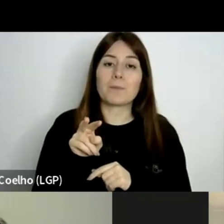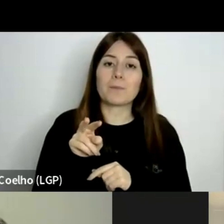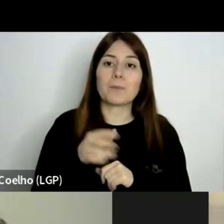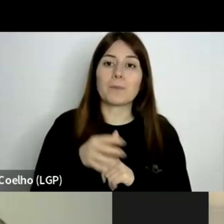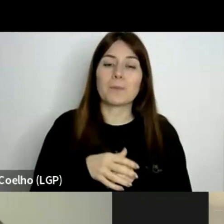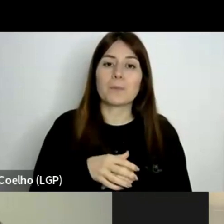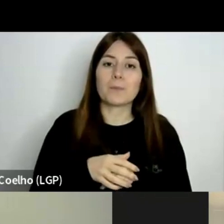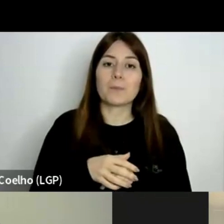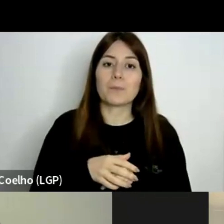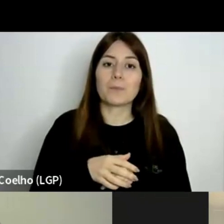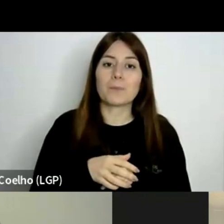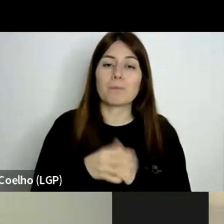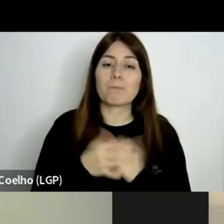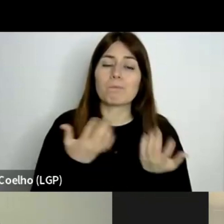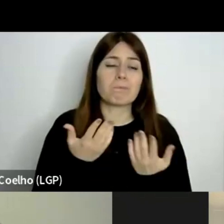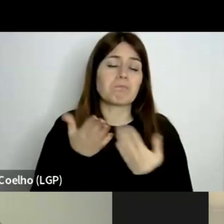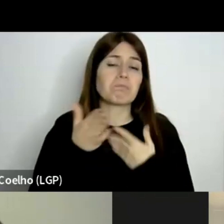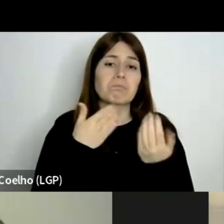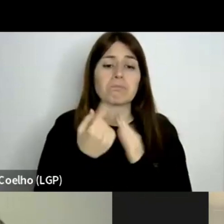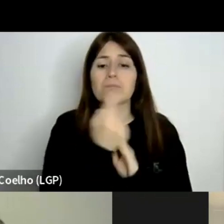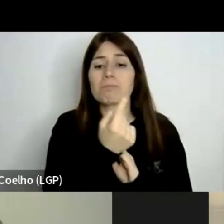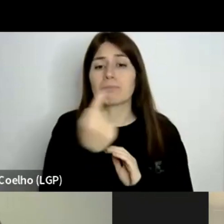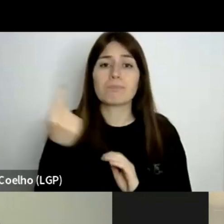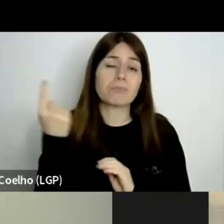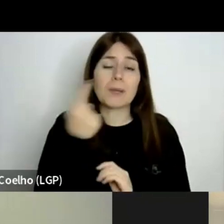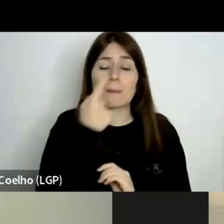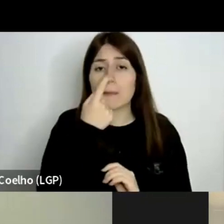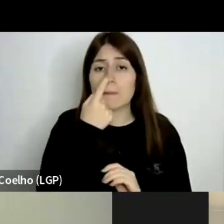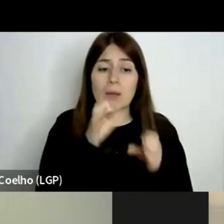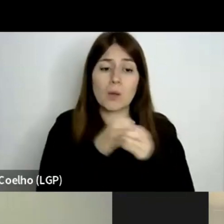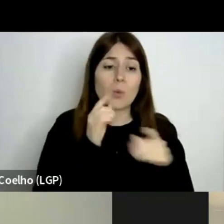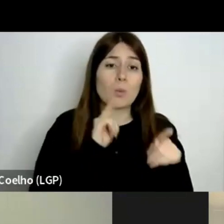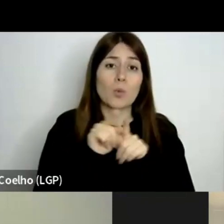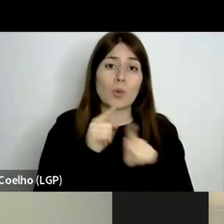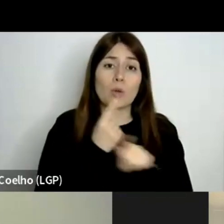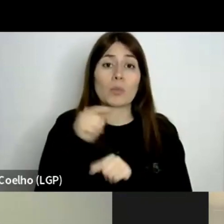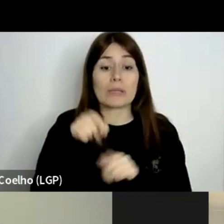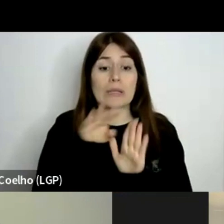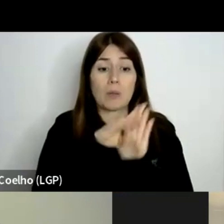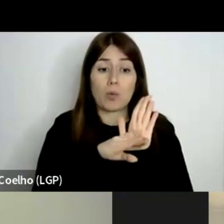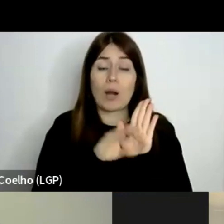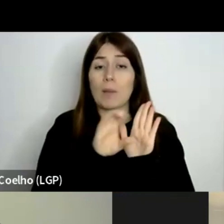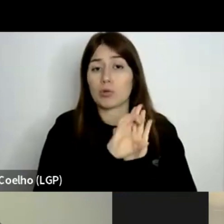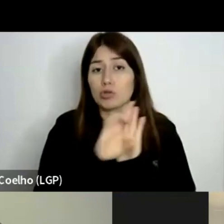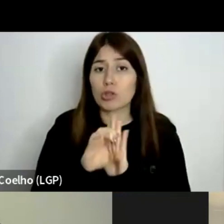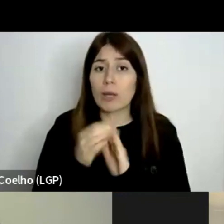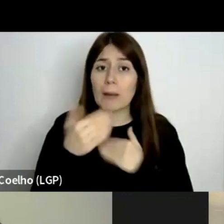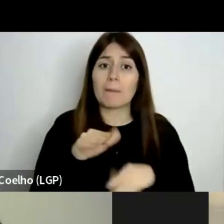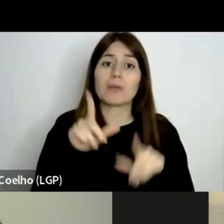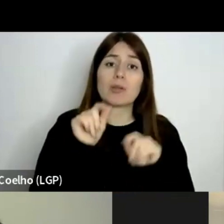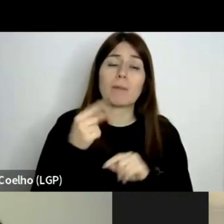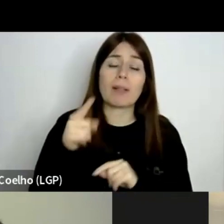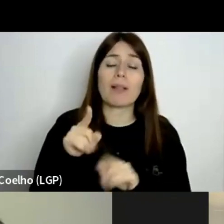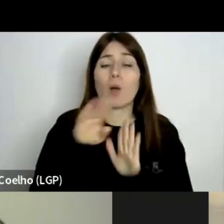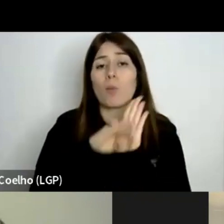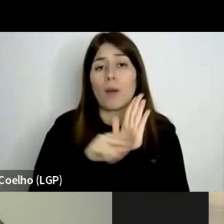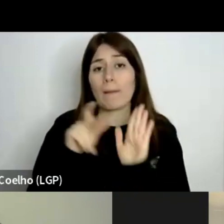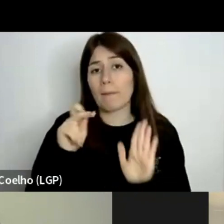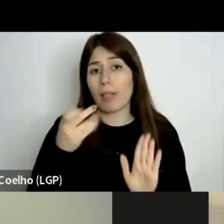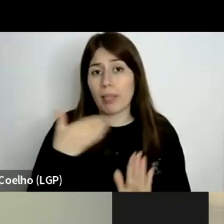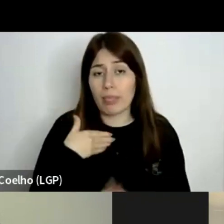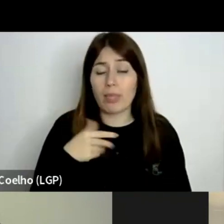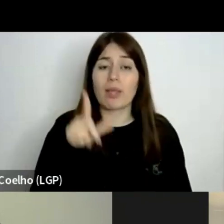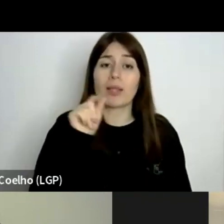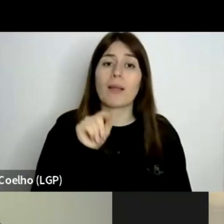independentemente da orientação política, porque isto está no programa do Chega, mas também está no programa da AD, e também está no programa do